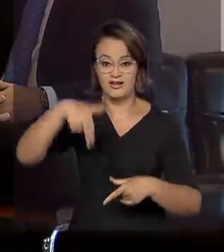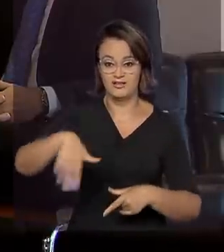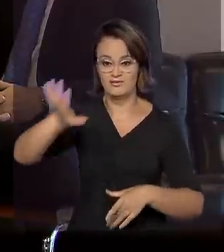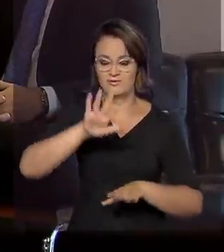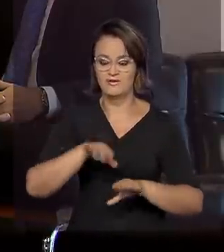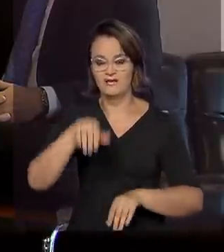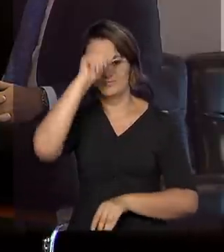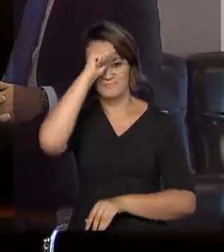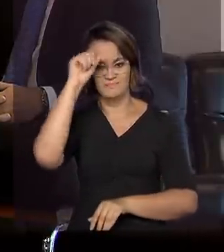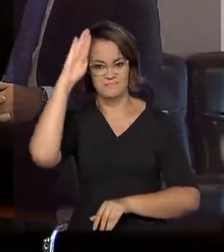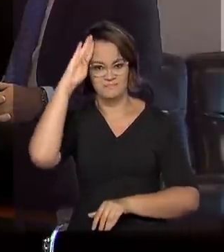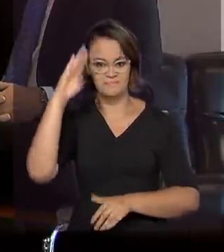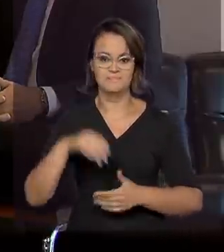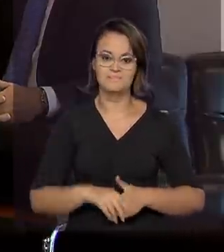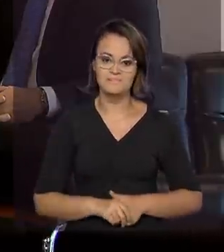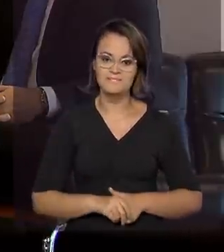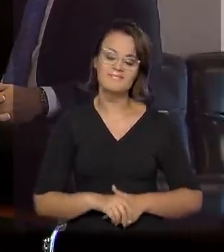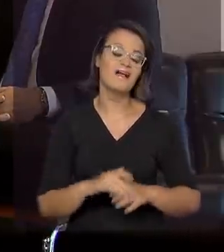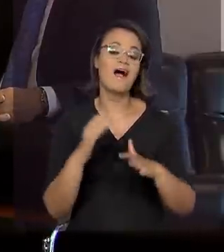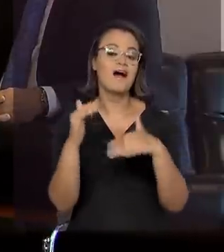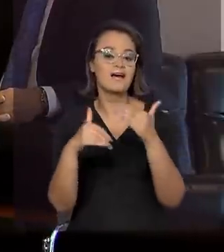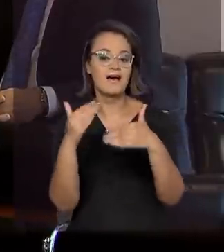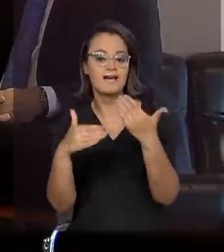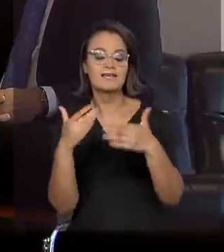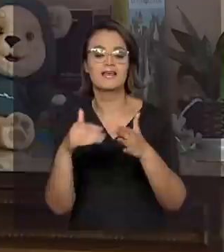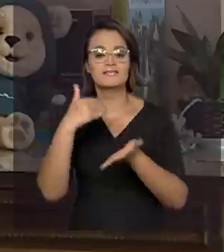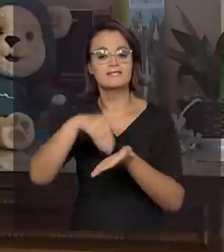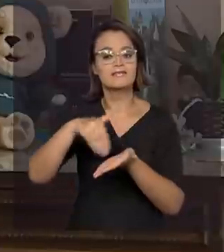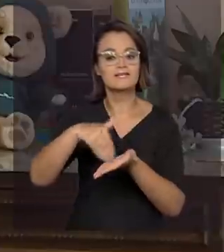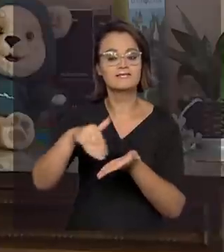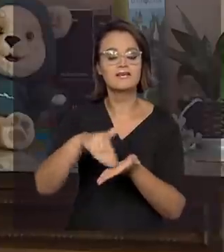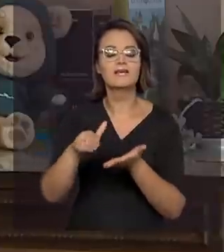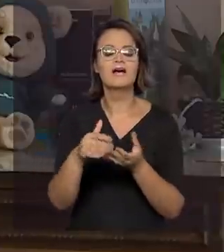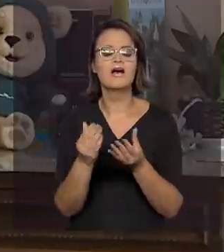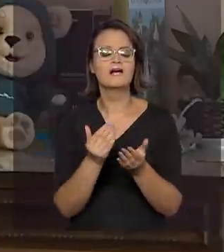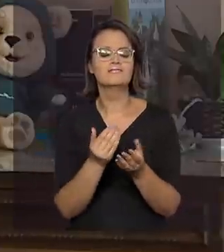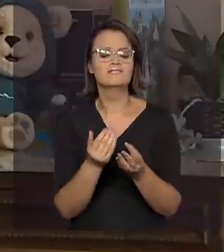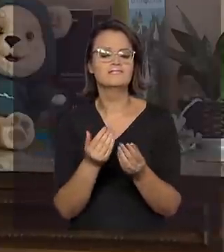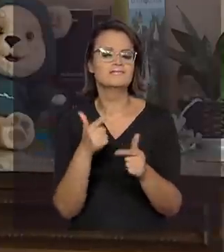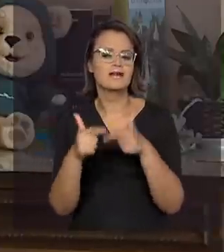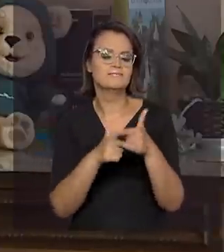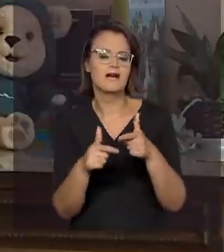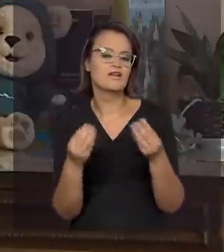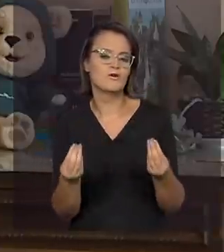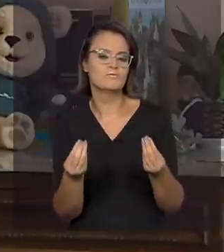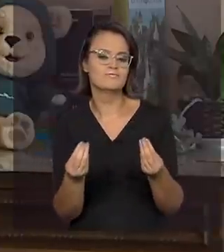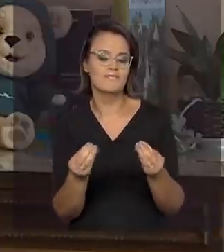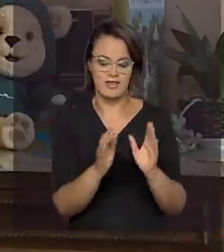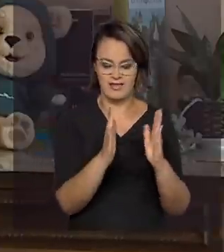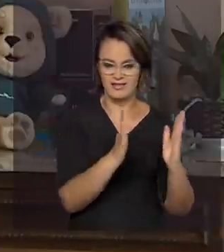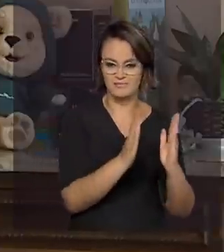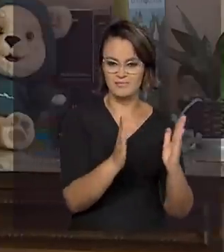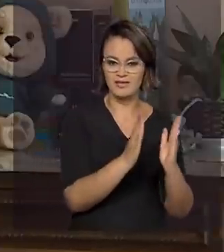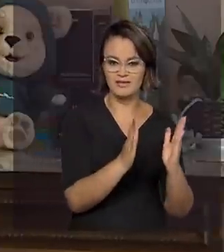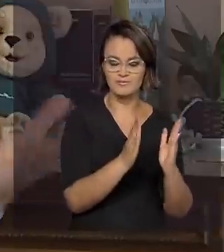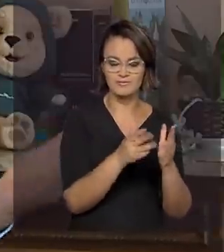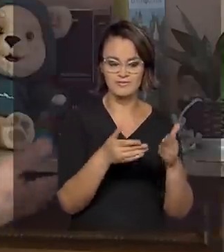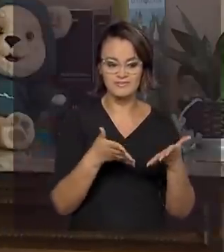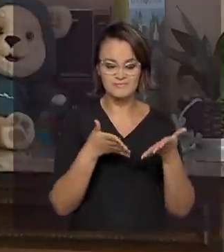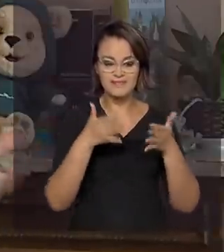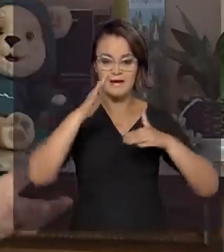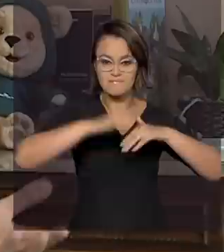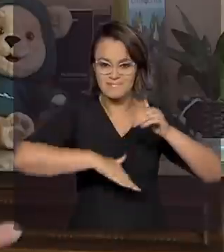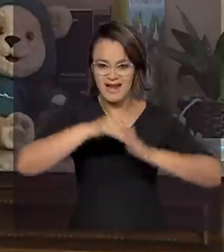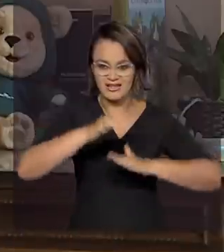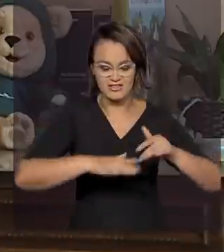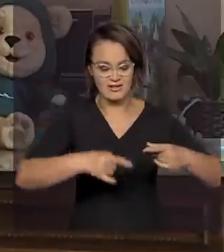de Alfabetização. Então, a partir daí, a Secretaria começa a etapa de implementação da política. Por quê?